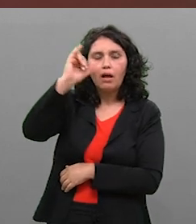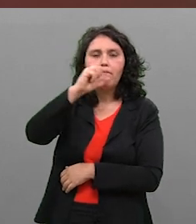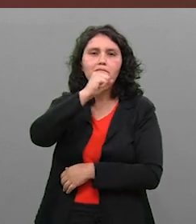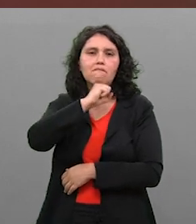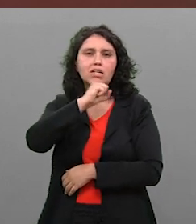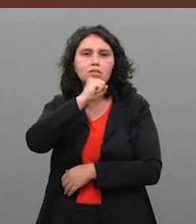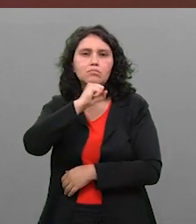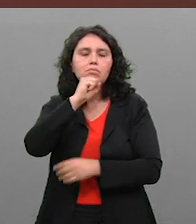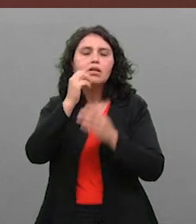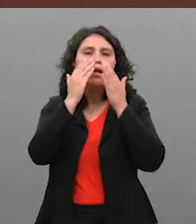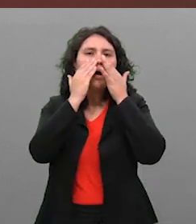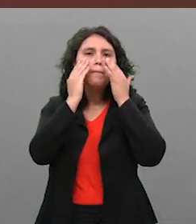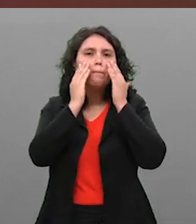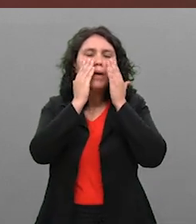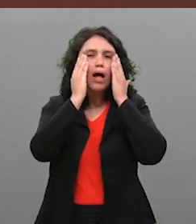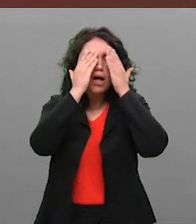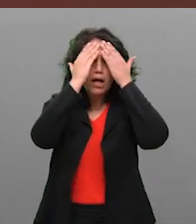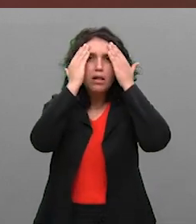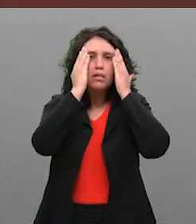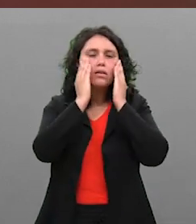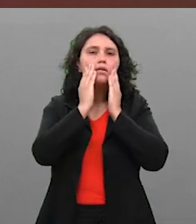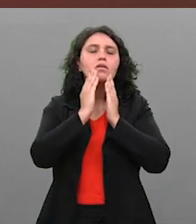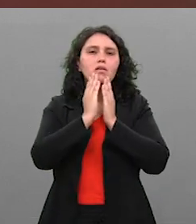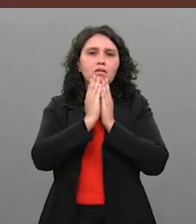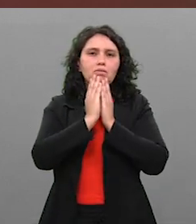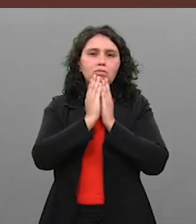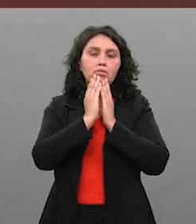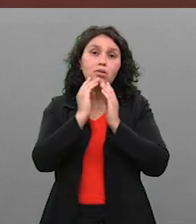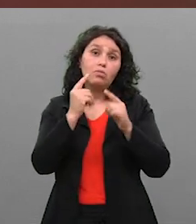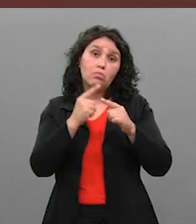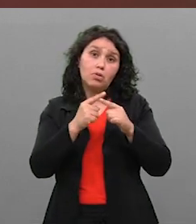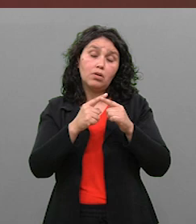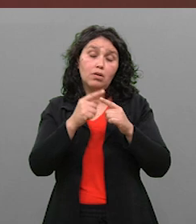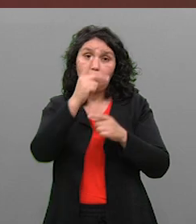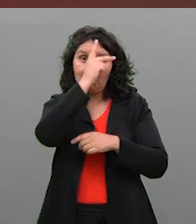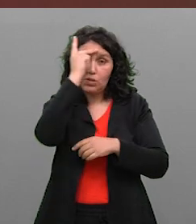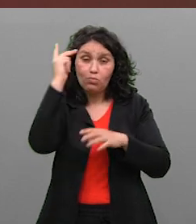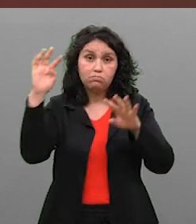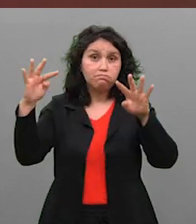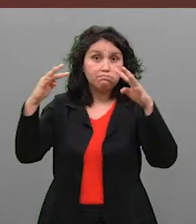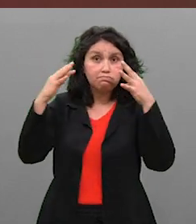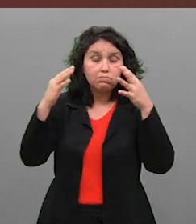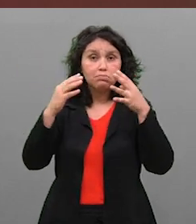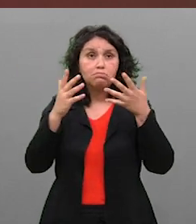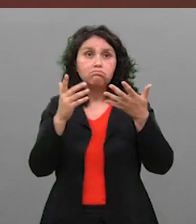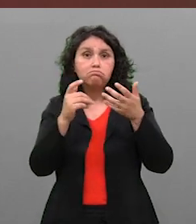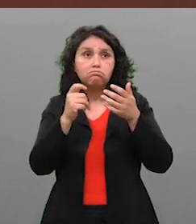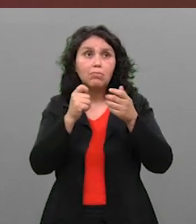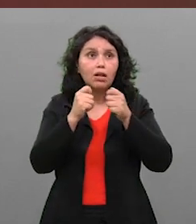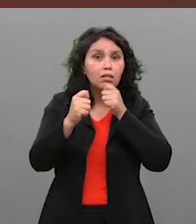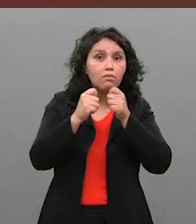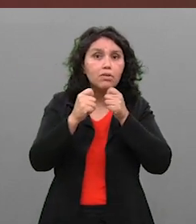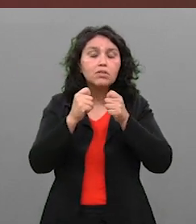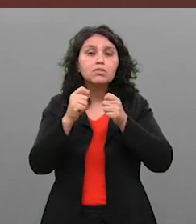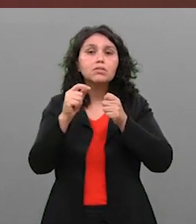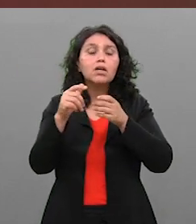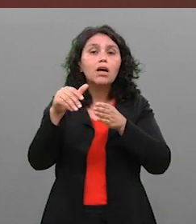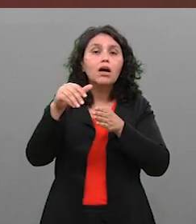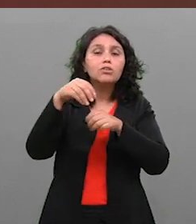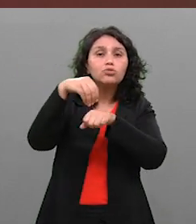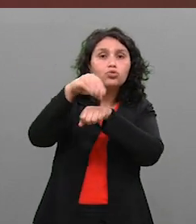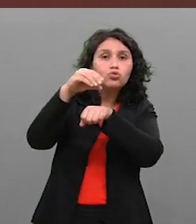ação preventiva relacionada à pele, porque com certeza quem vai acompanhar esta